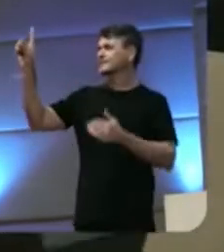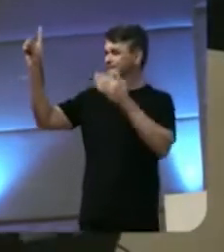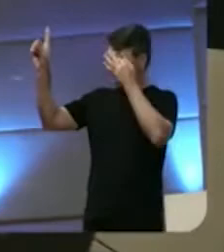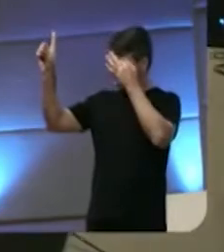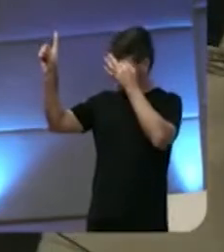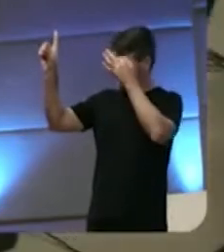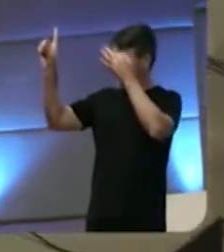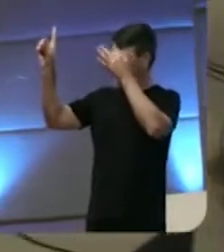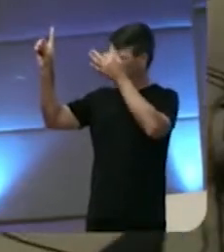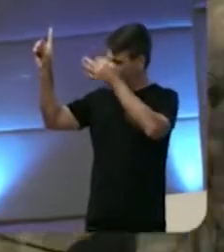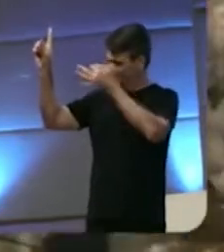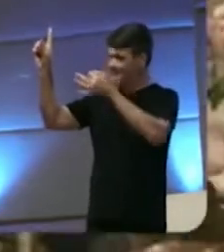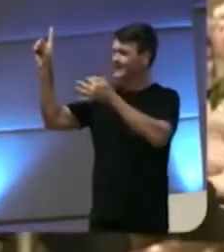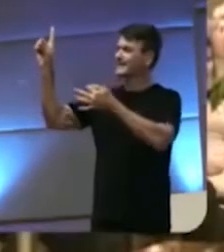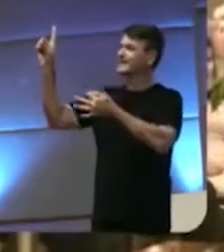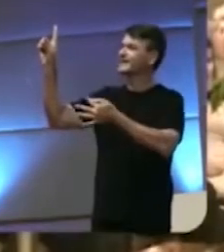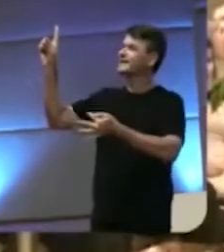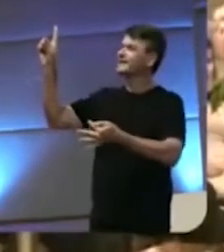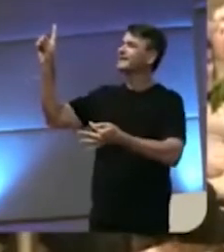tu és fiel